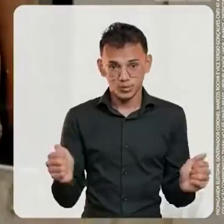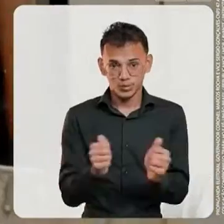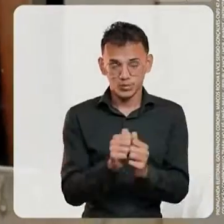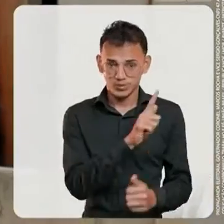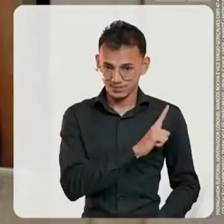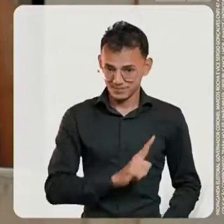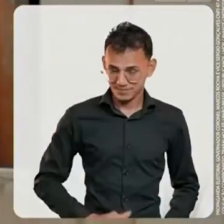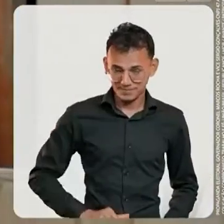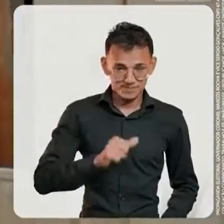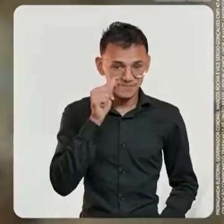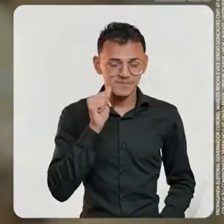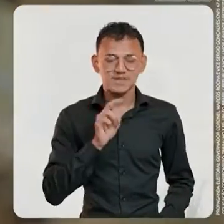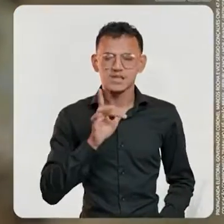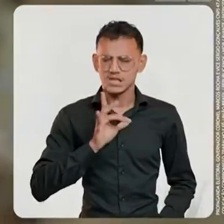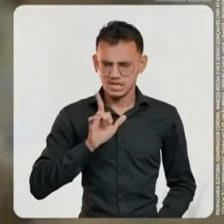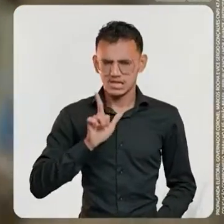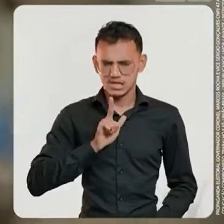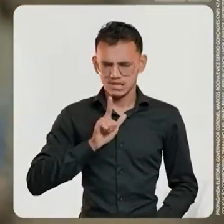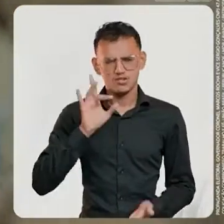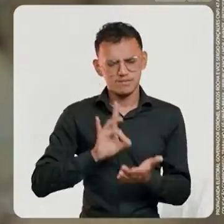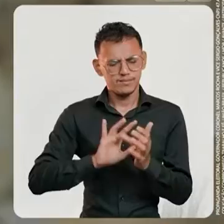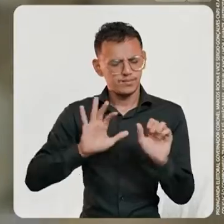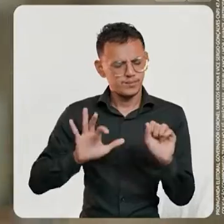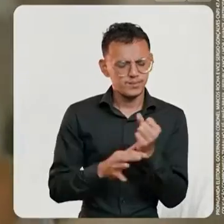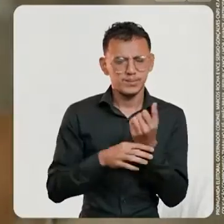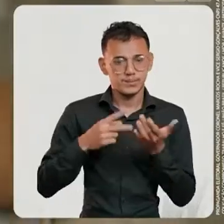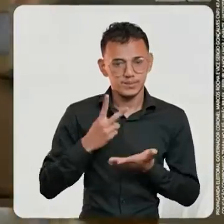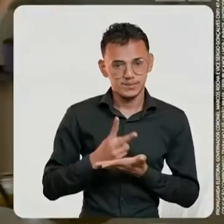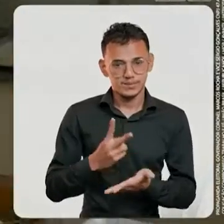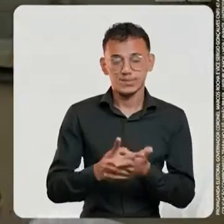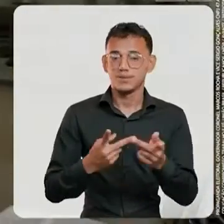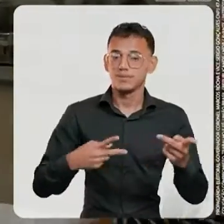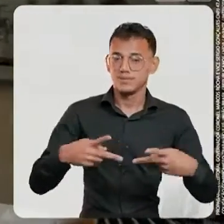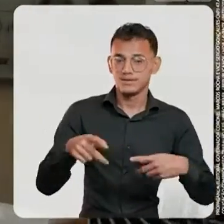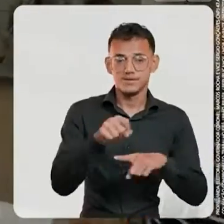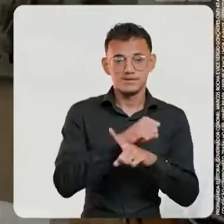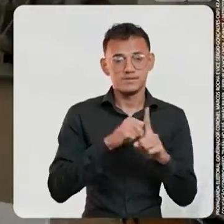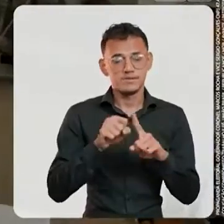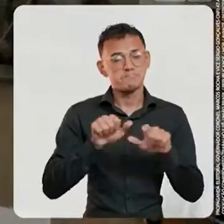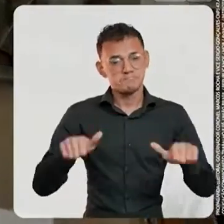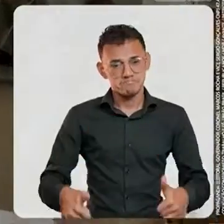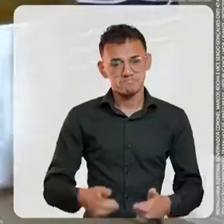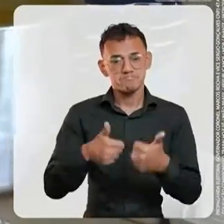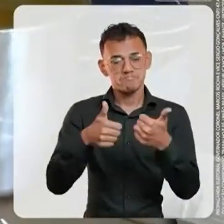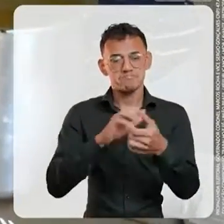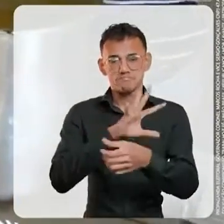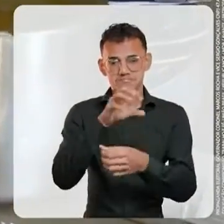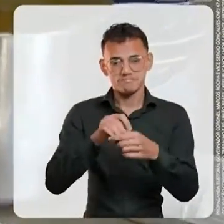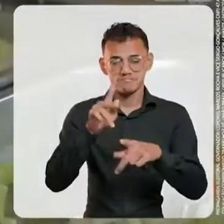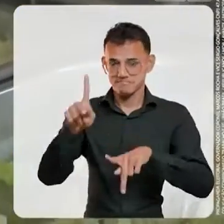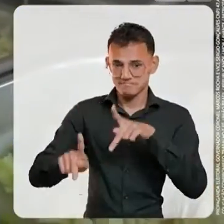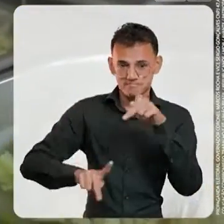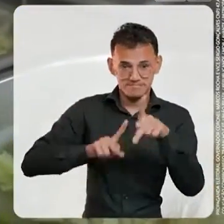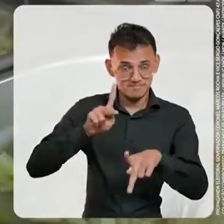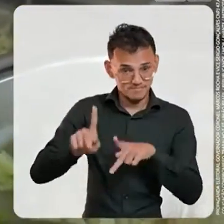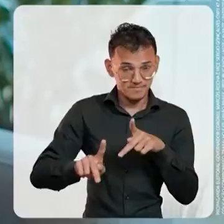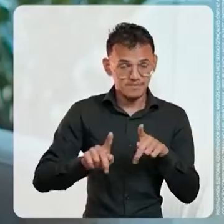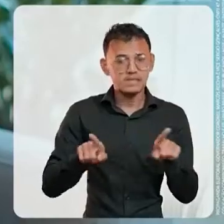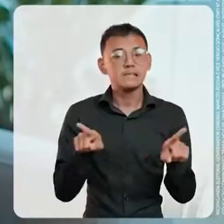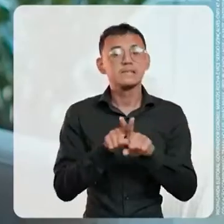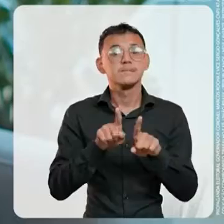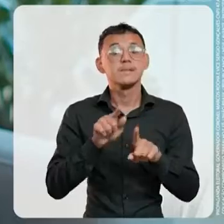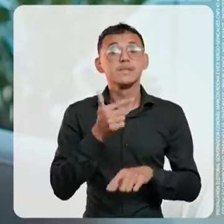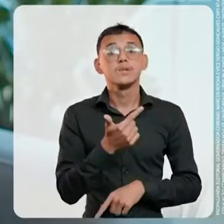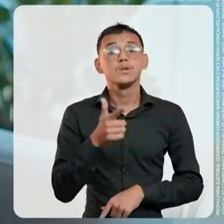Com o Coronel Marcos Rocha teremos a garantia da continuidade dos programas sociais, também avaliados pela nossa população.